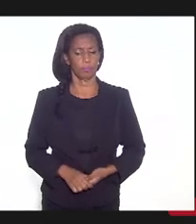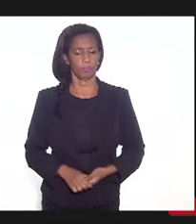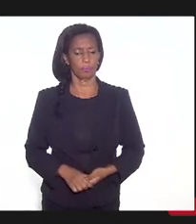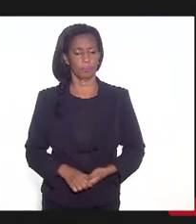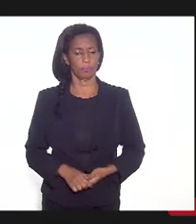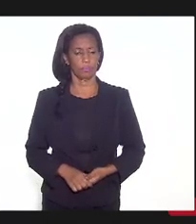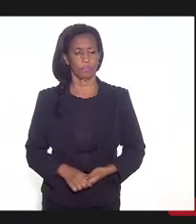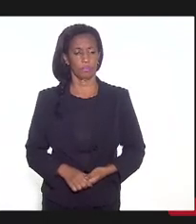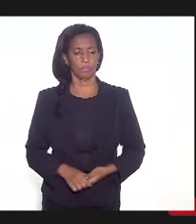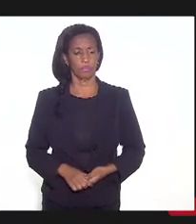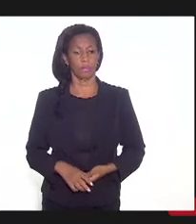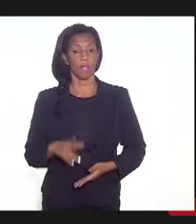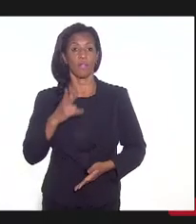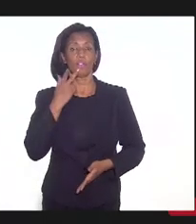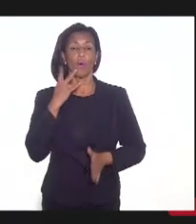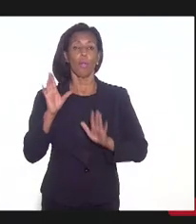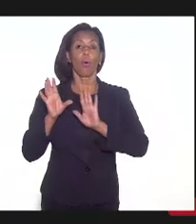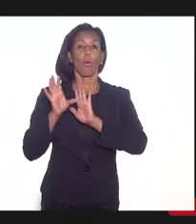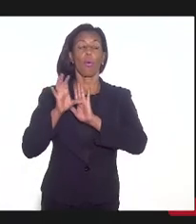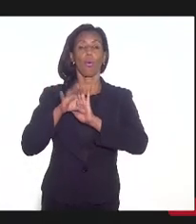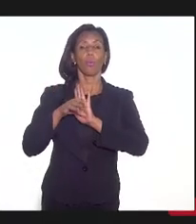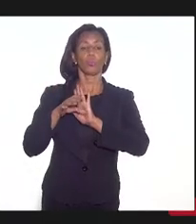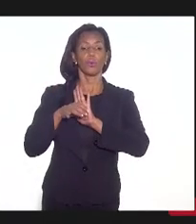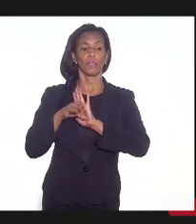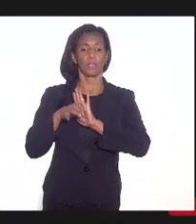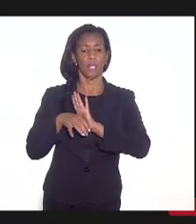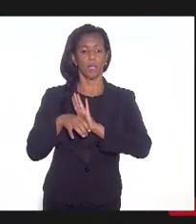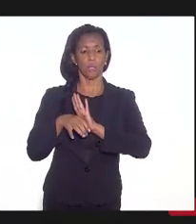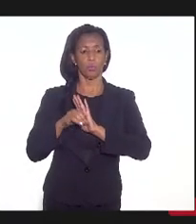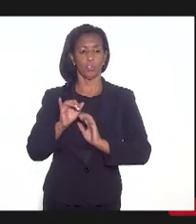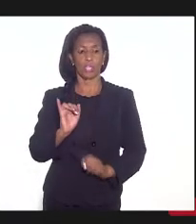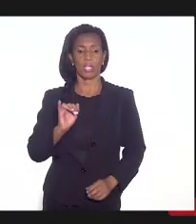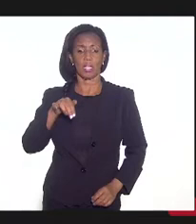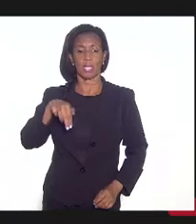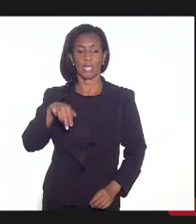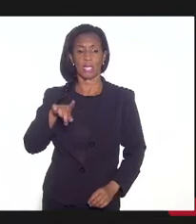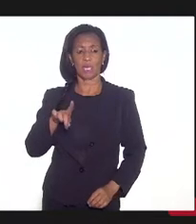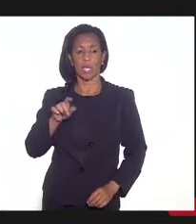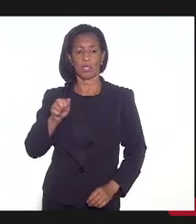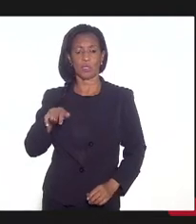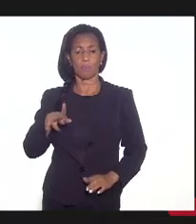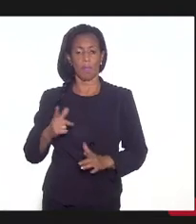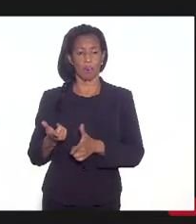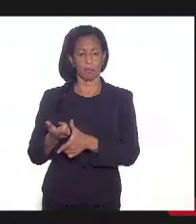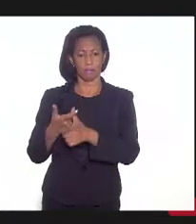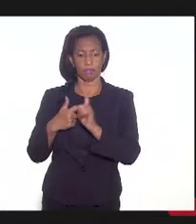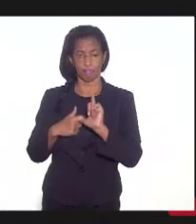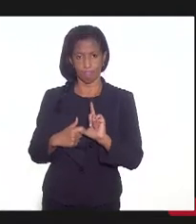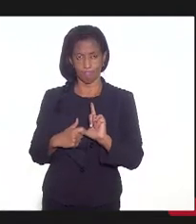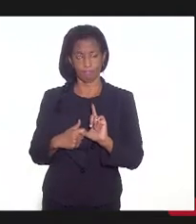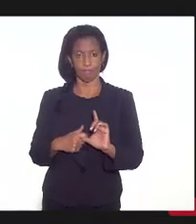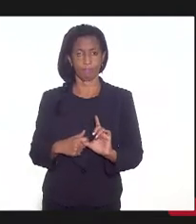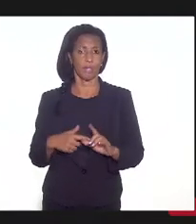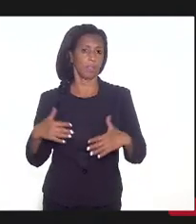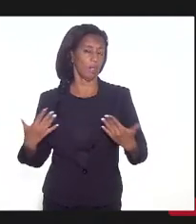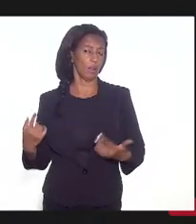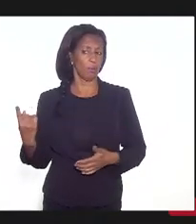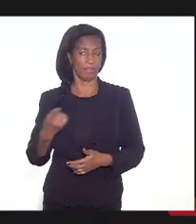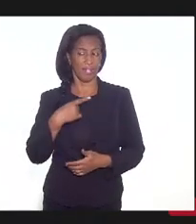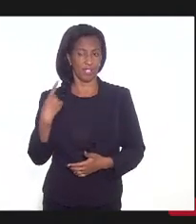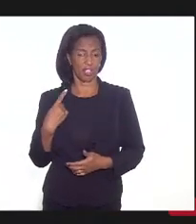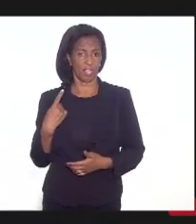aí falando do conceito de inadimplência que está previsto nesse, quer dizer, agora, para a gente ser considerado